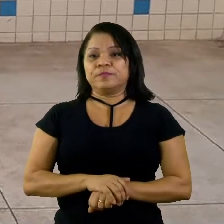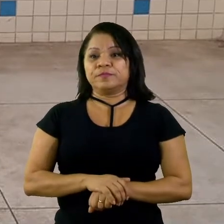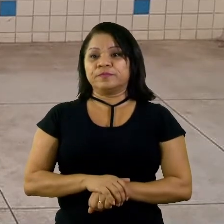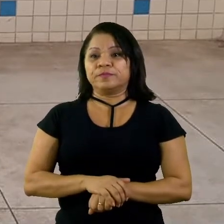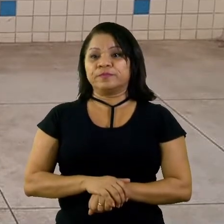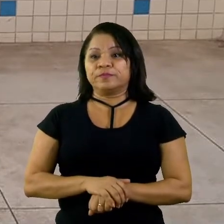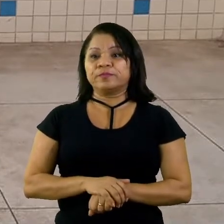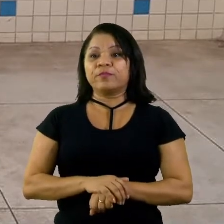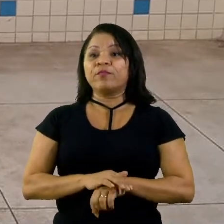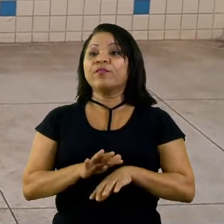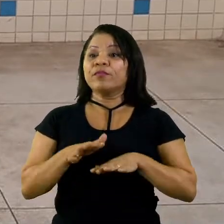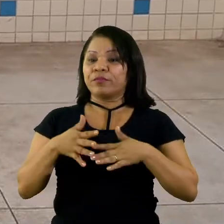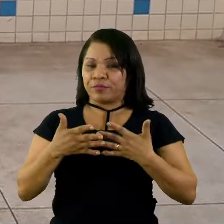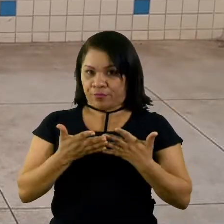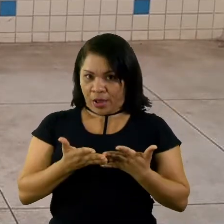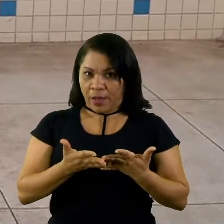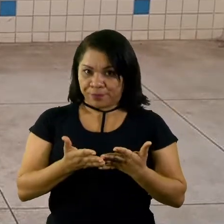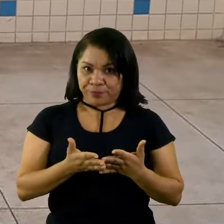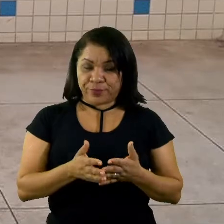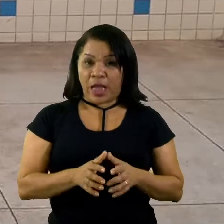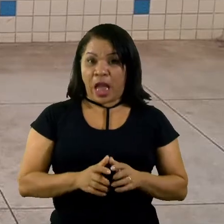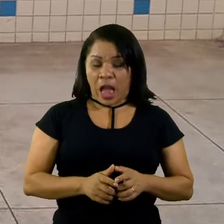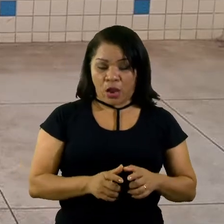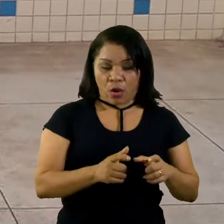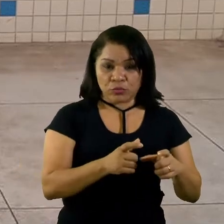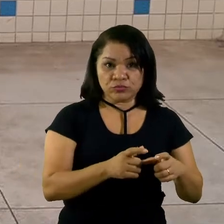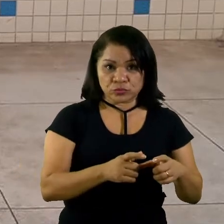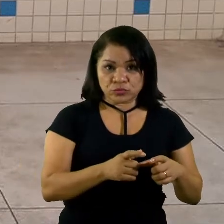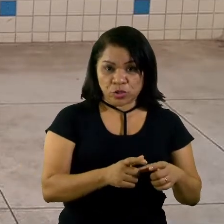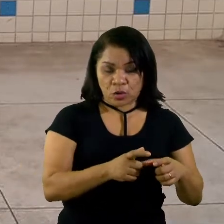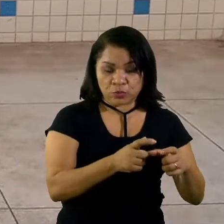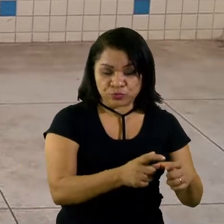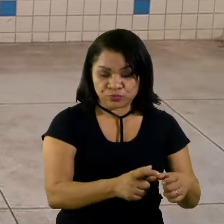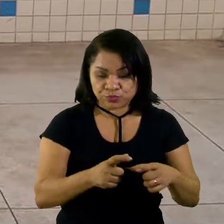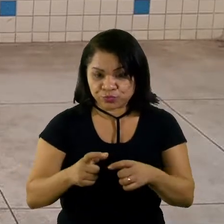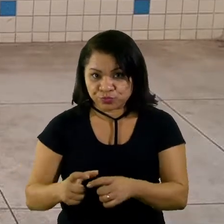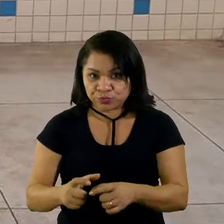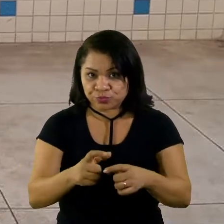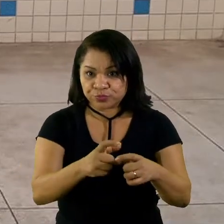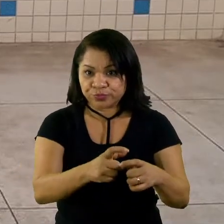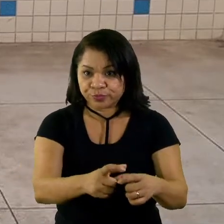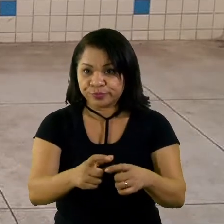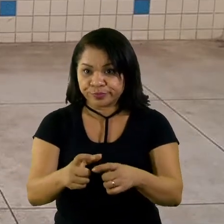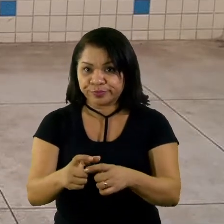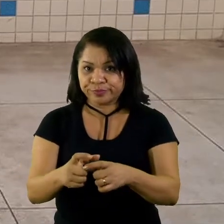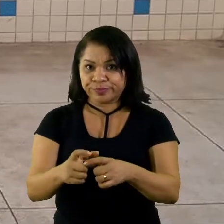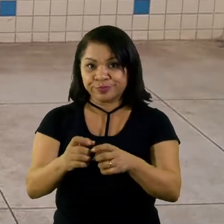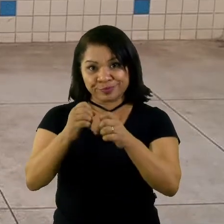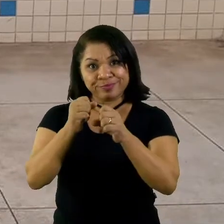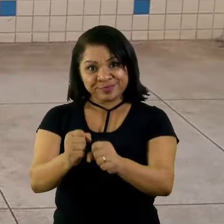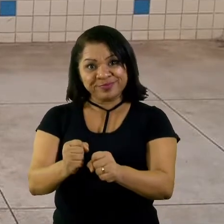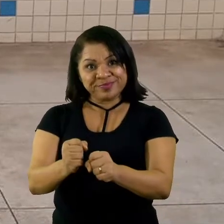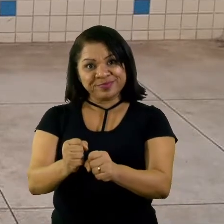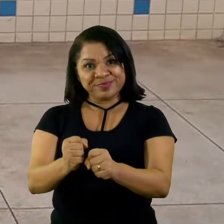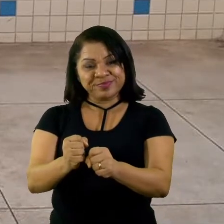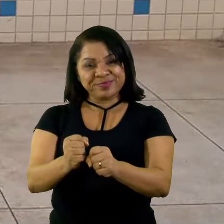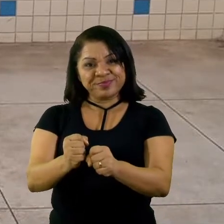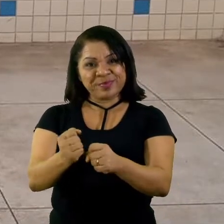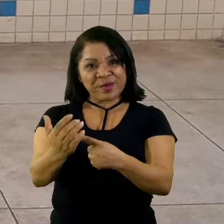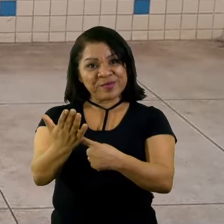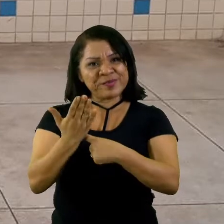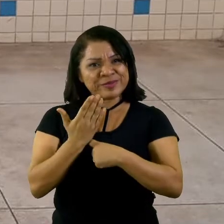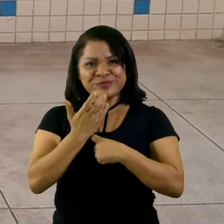montar o nosso circuito. Eu vou colocar um arco. Vocês podem me ajudar me falando que cores são